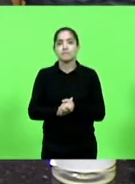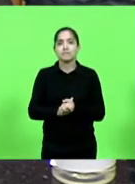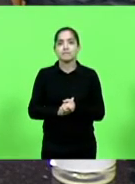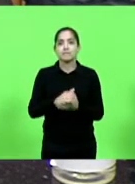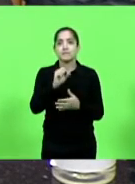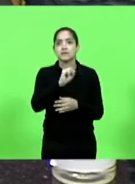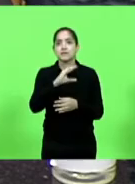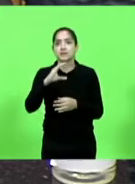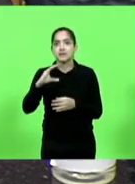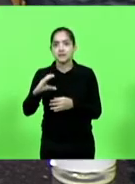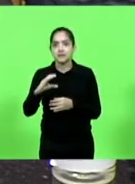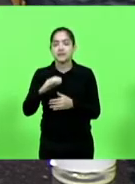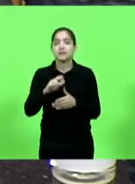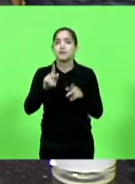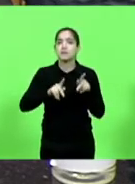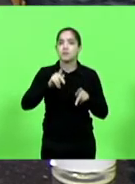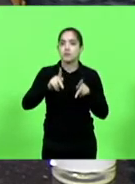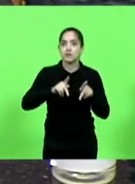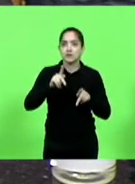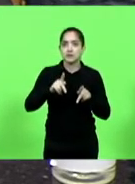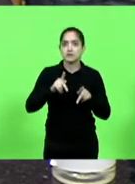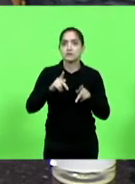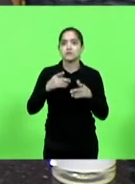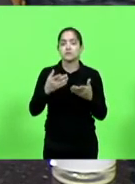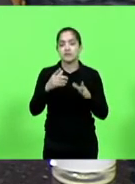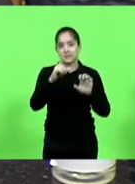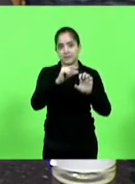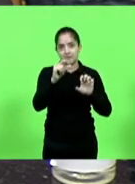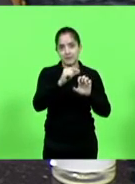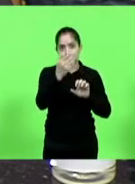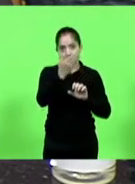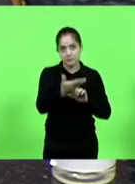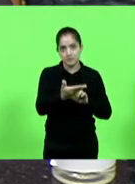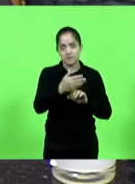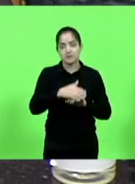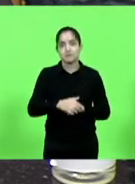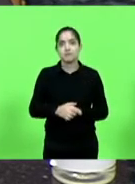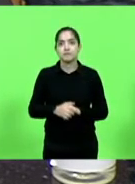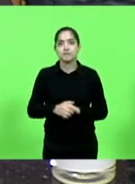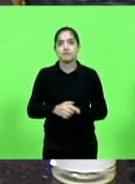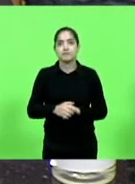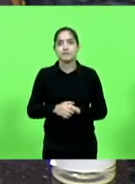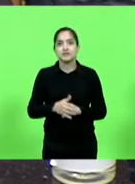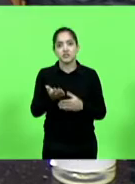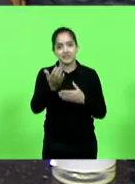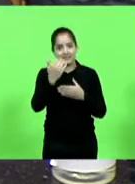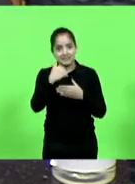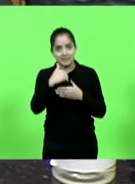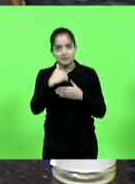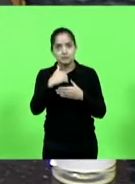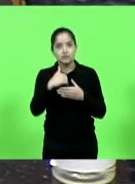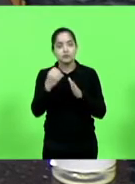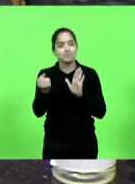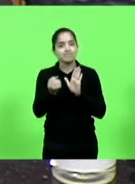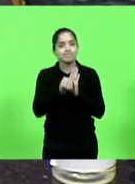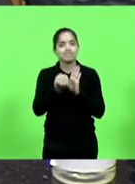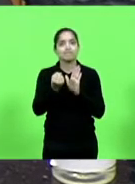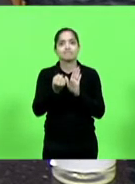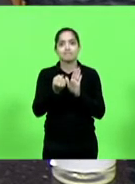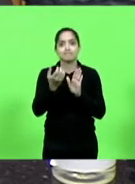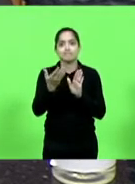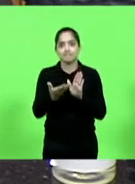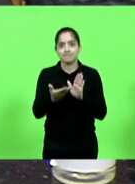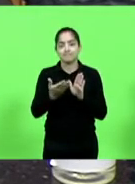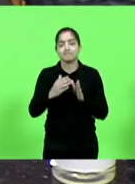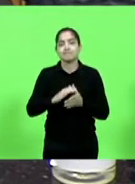Catarina, o povo merece esse grande empreendedor que o senhor deve estar no DNA já, você já estava no seu registro